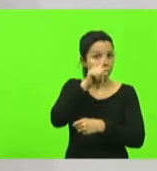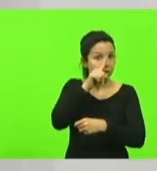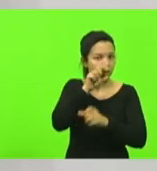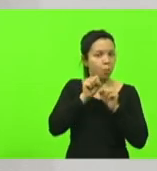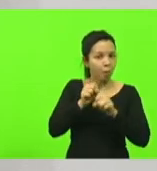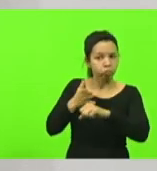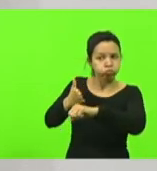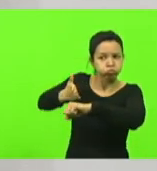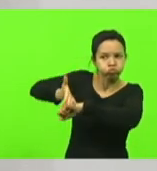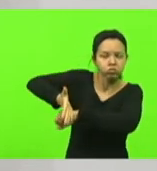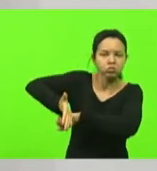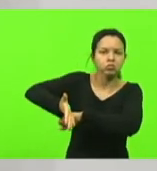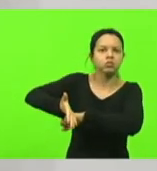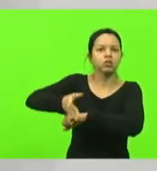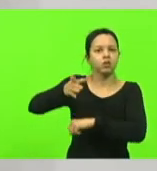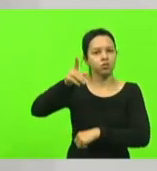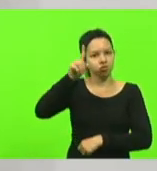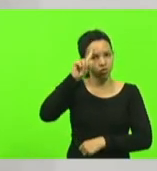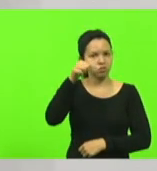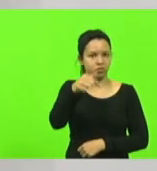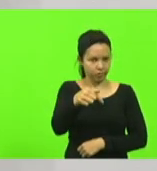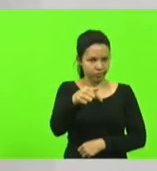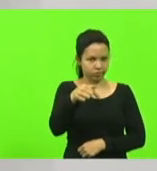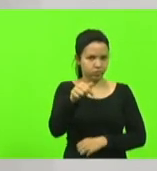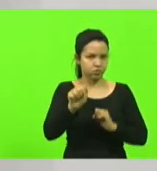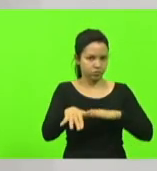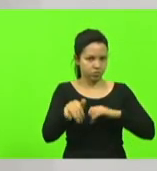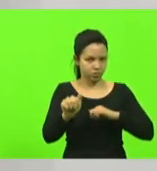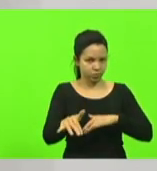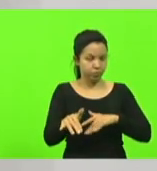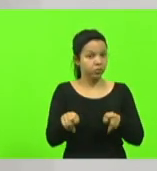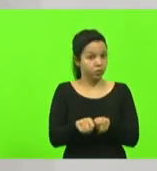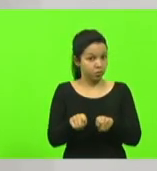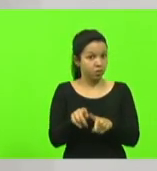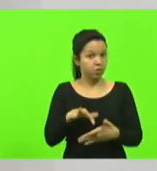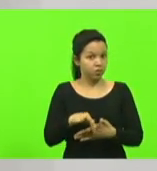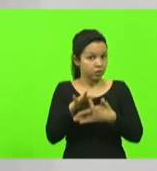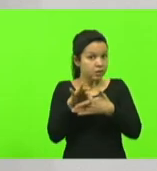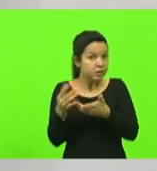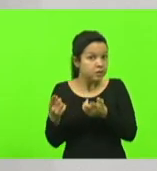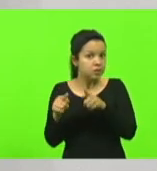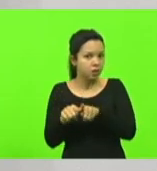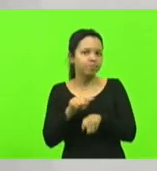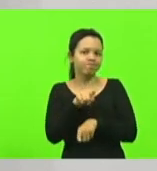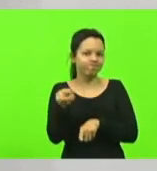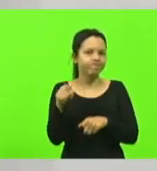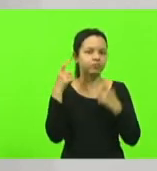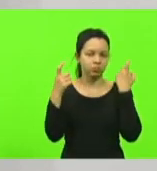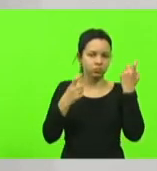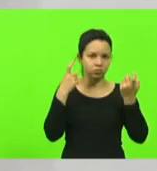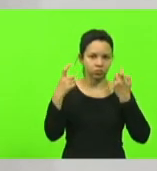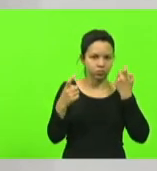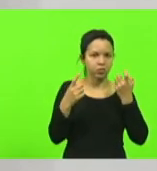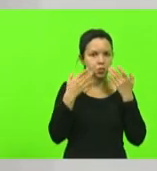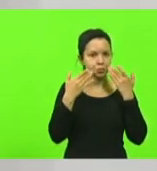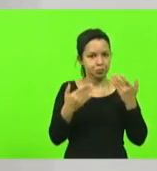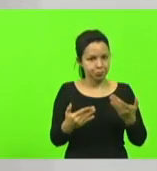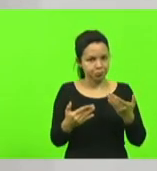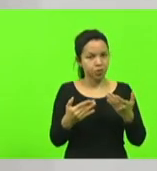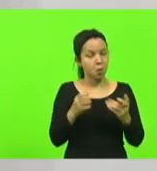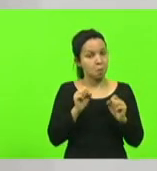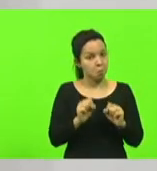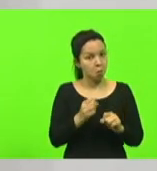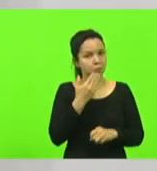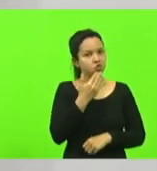do dia 7 de setembro até os líderes aliados estão preocupados e se mostraram inclinados a pedir aos